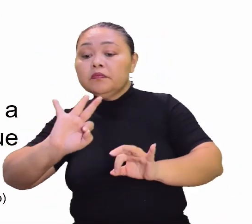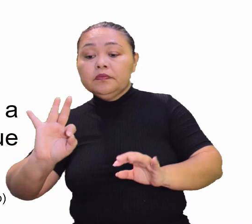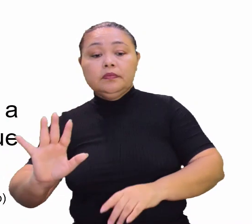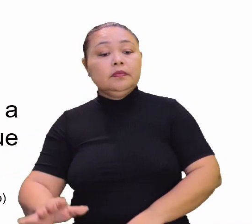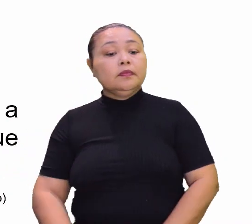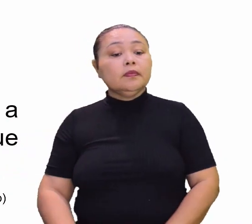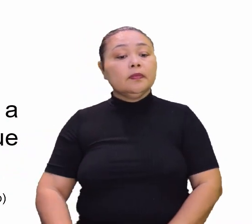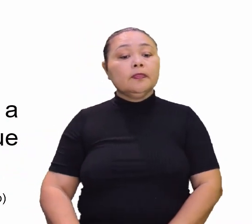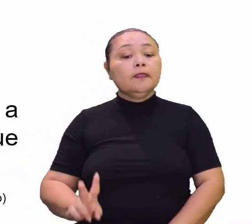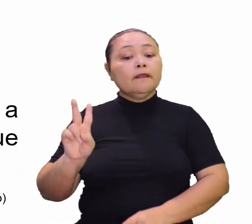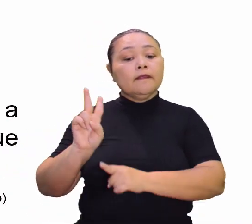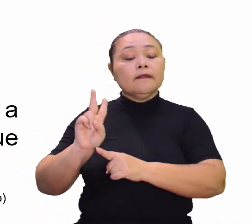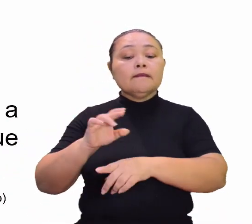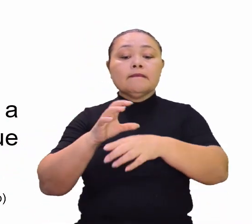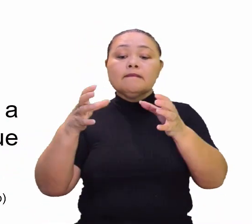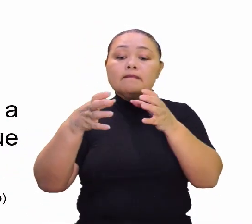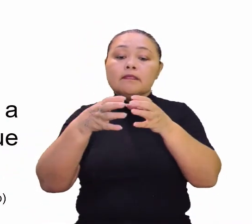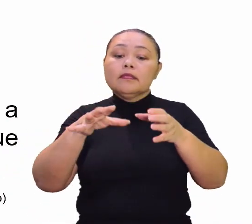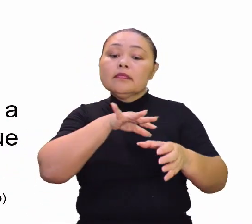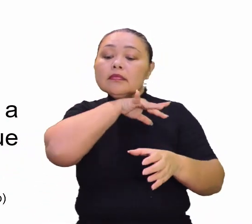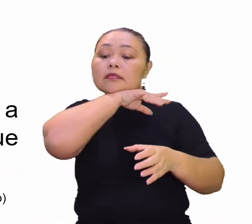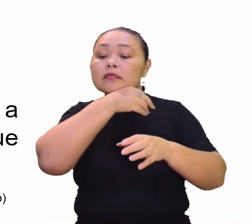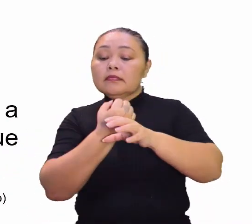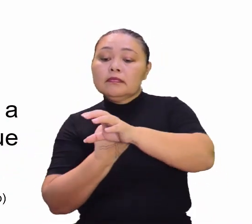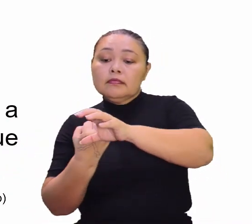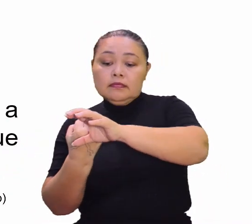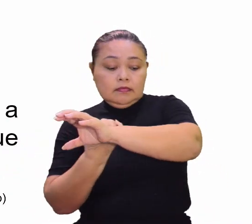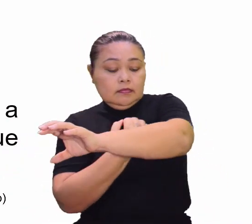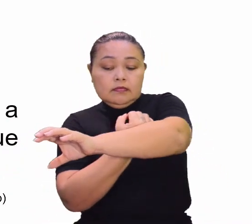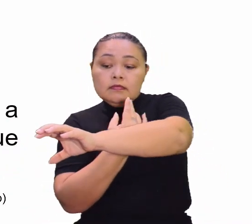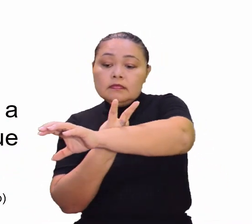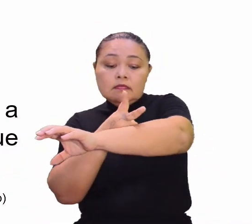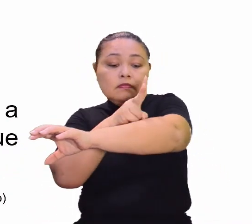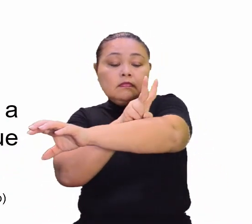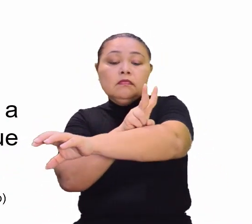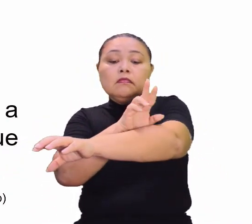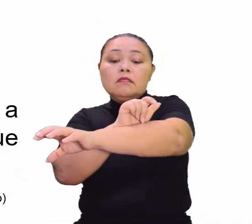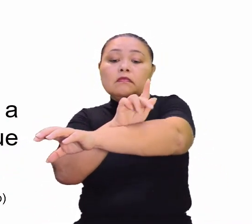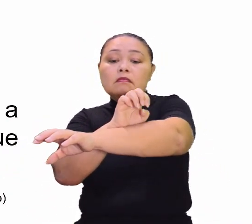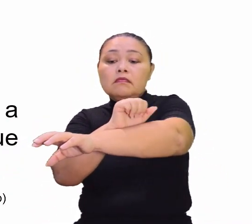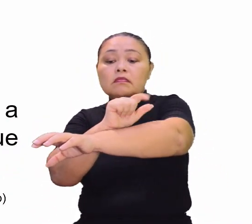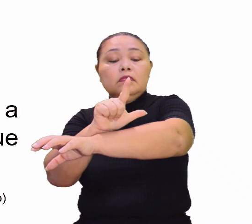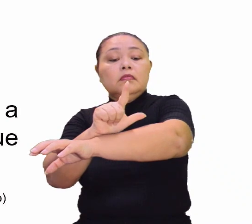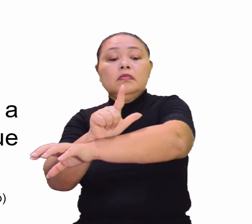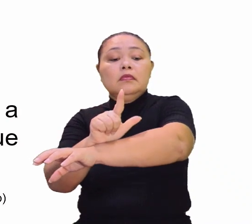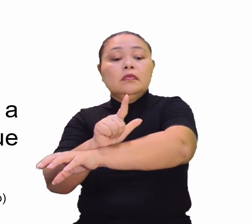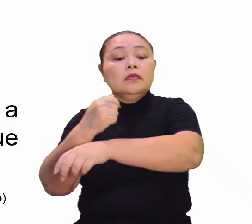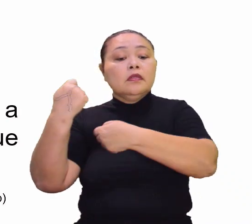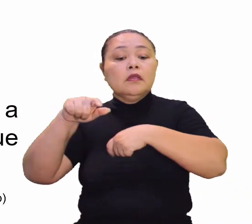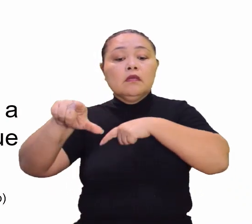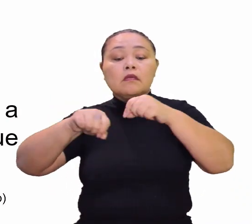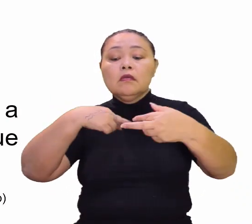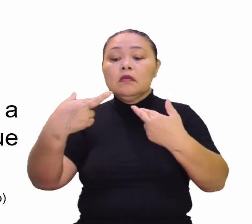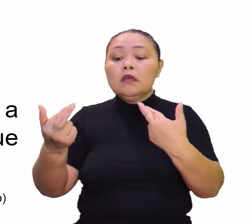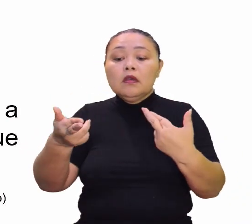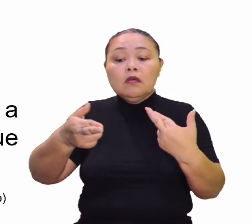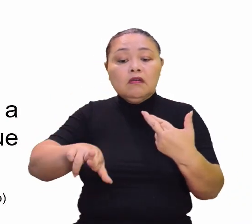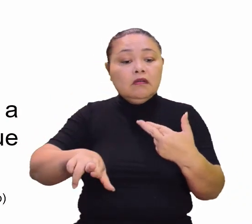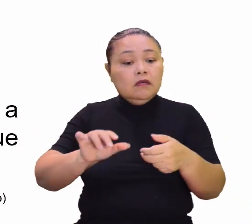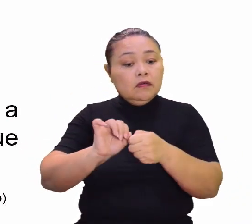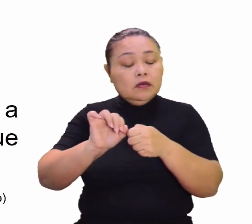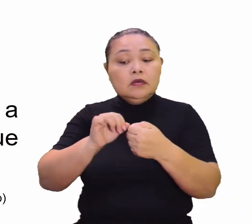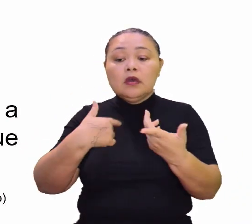Oito. Preservação de espécies animais e vegetais. Preferir os recursos